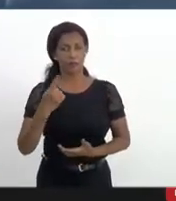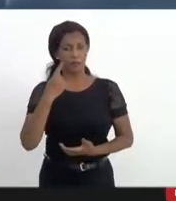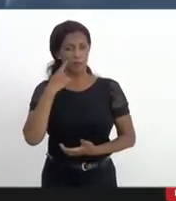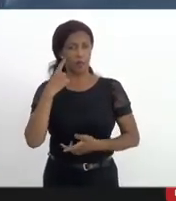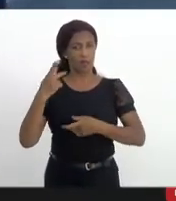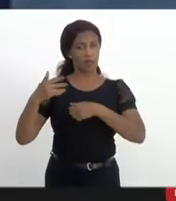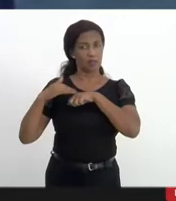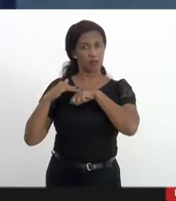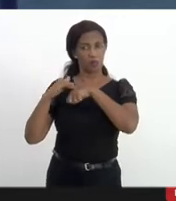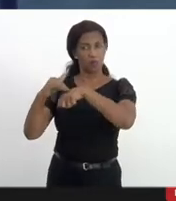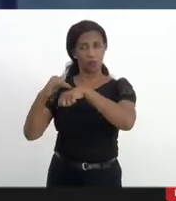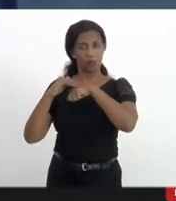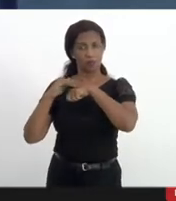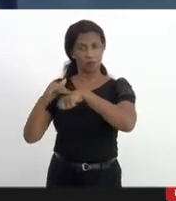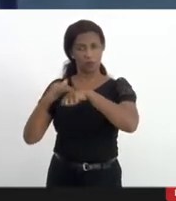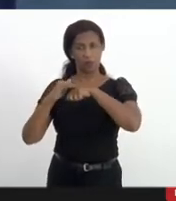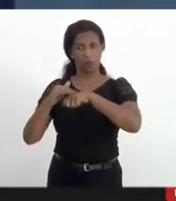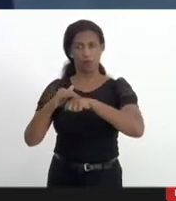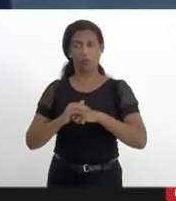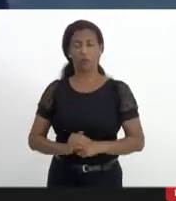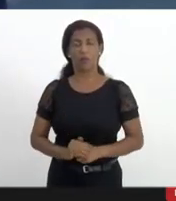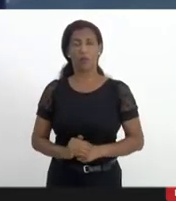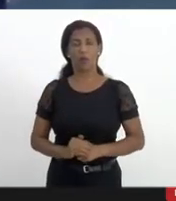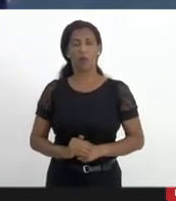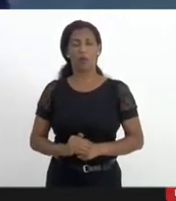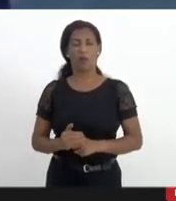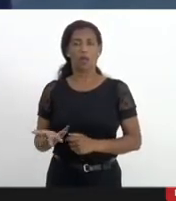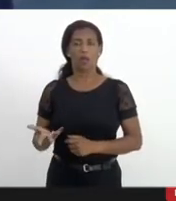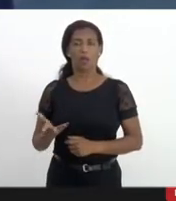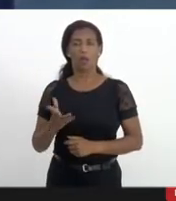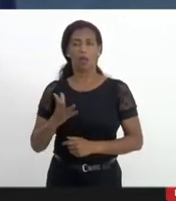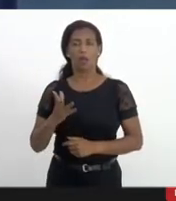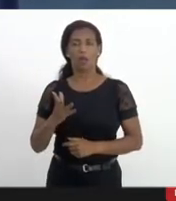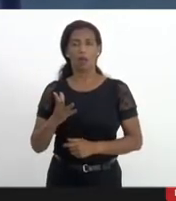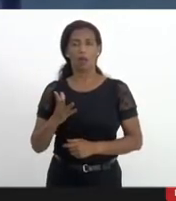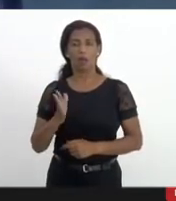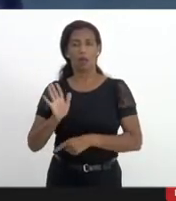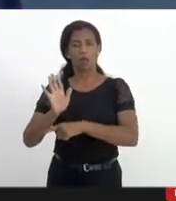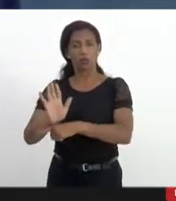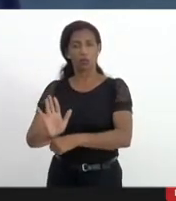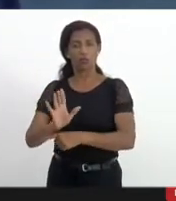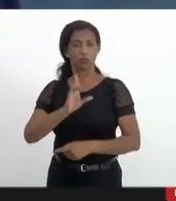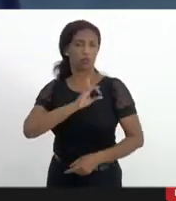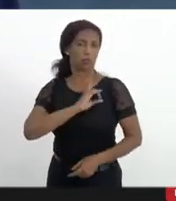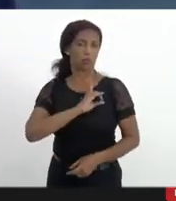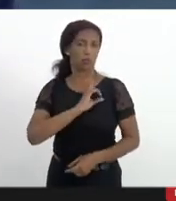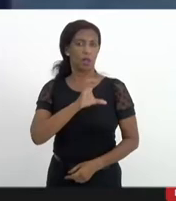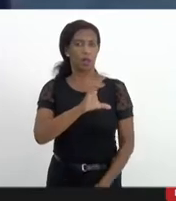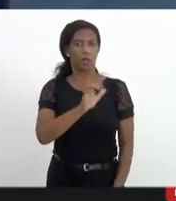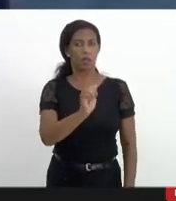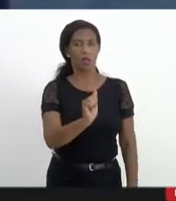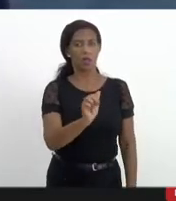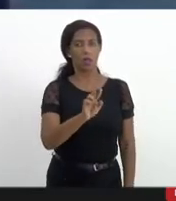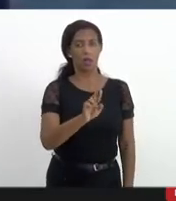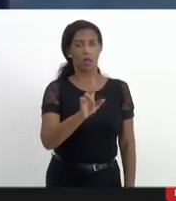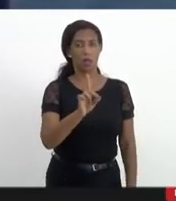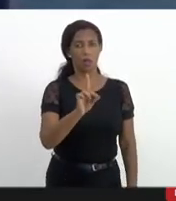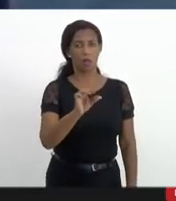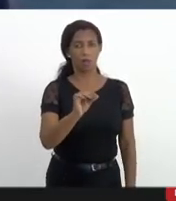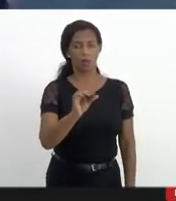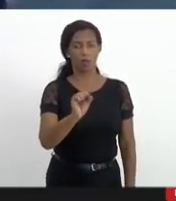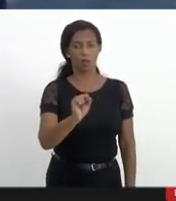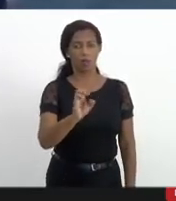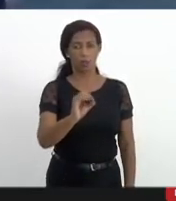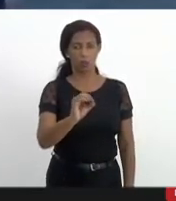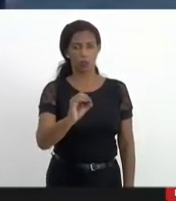a afirmação do delegado Cardoso, que foi um dos